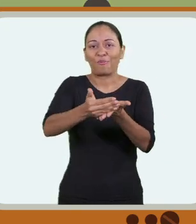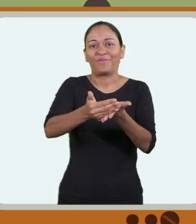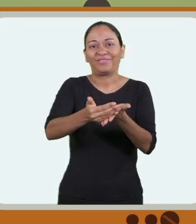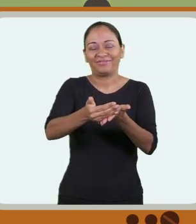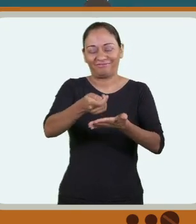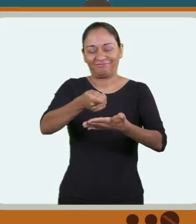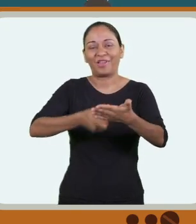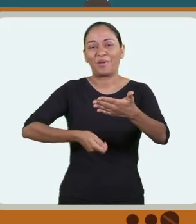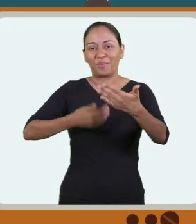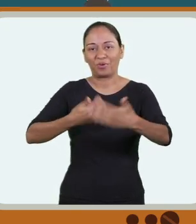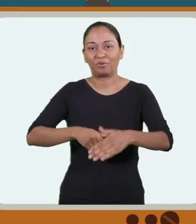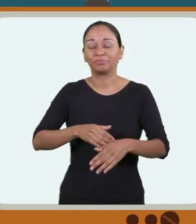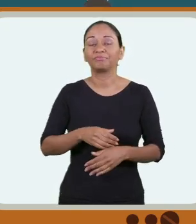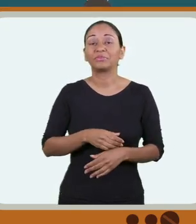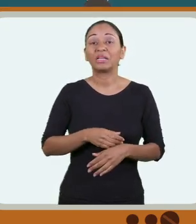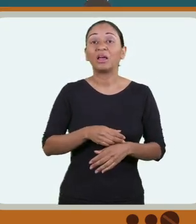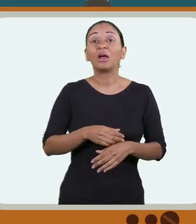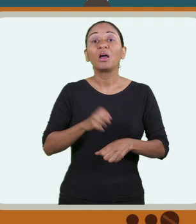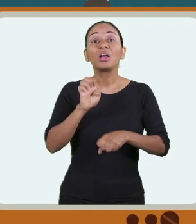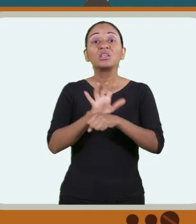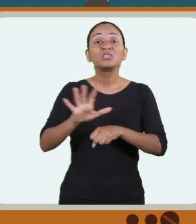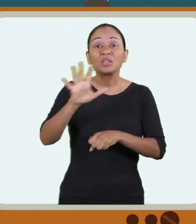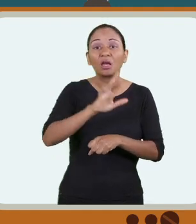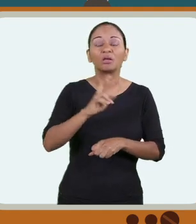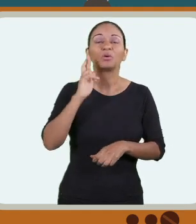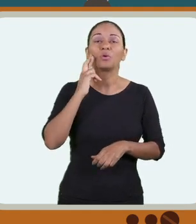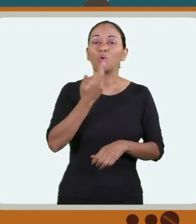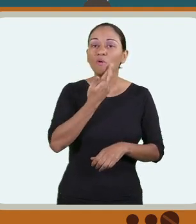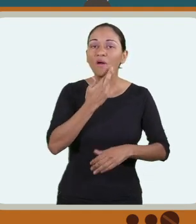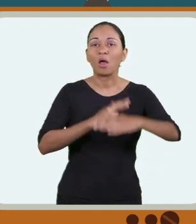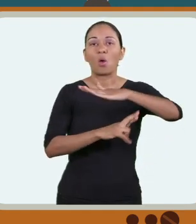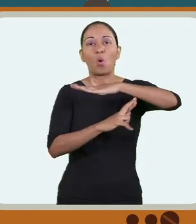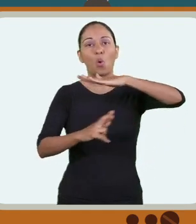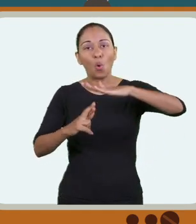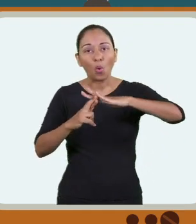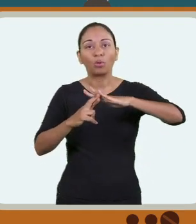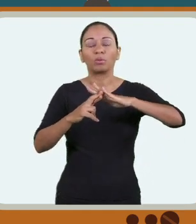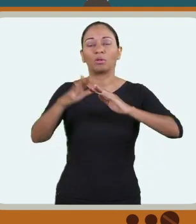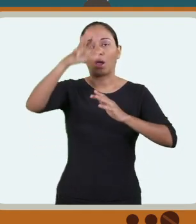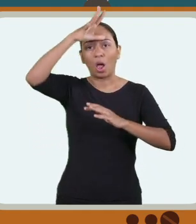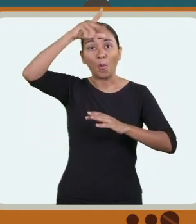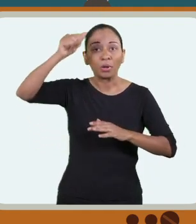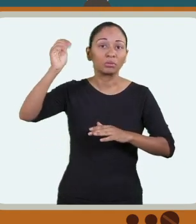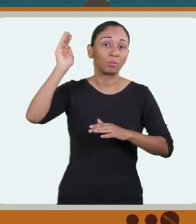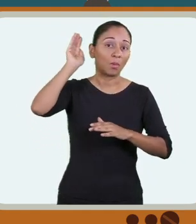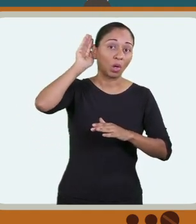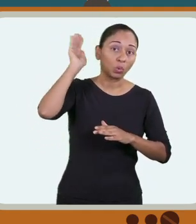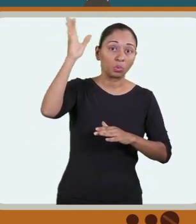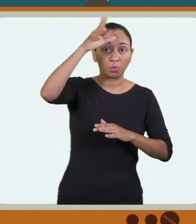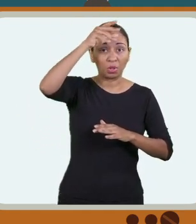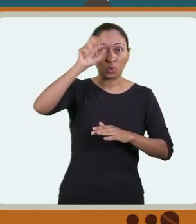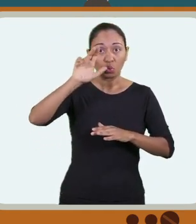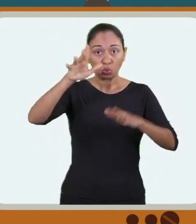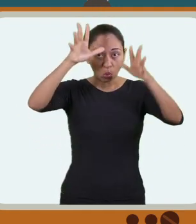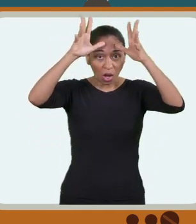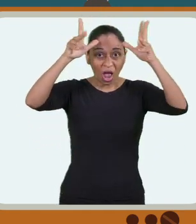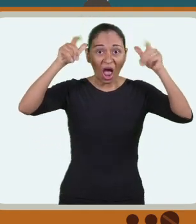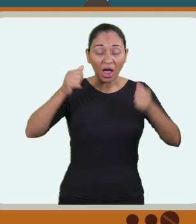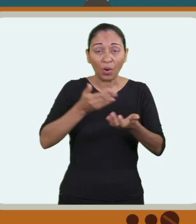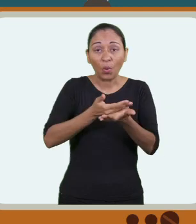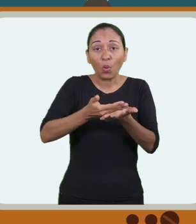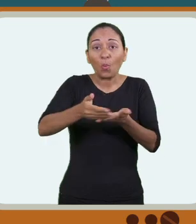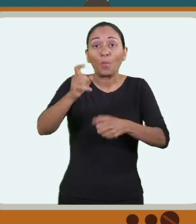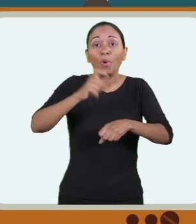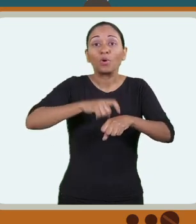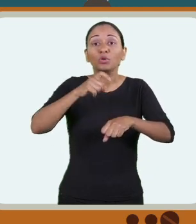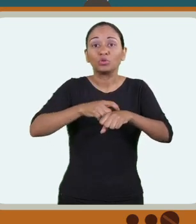para iniciar a prova. Para os sabatistas dos estados de Roraima, Rondônia, Amazonas, Mato Grosso, Mato Grosso do Sul e Acre,